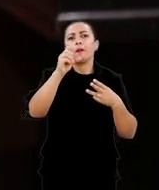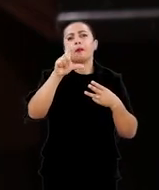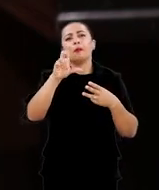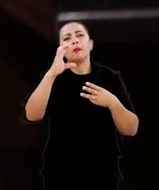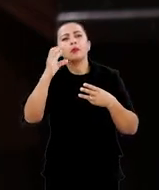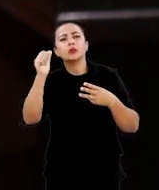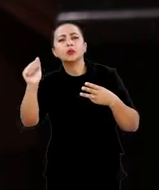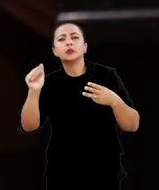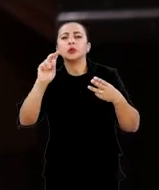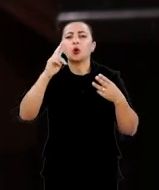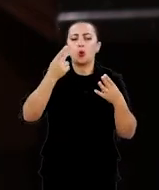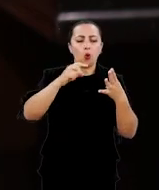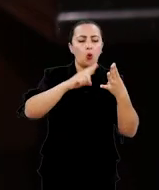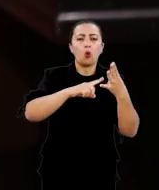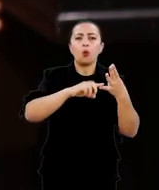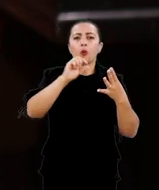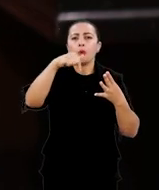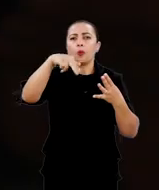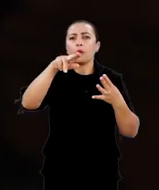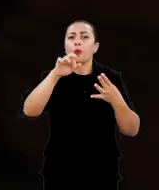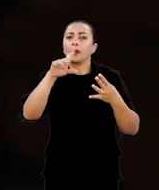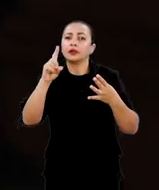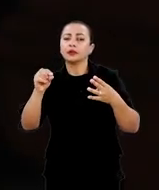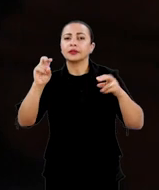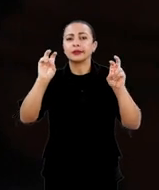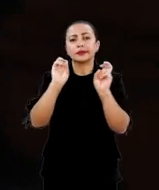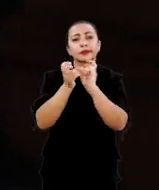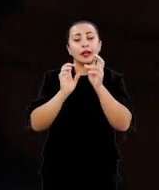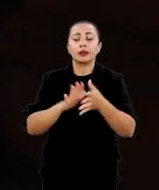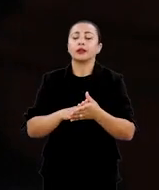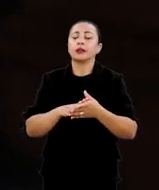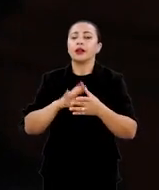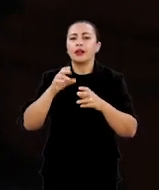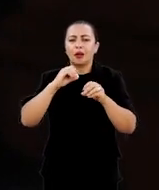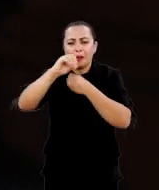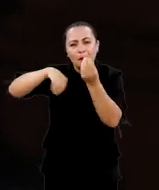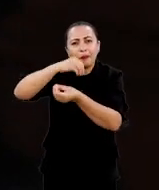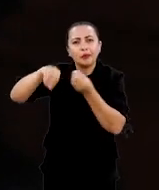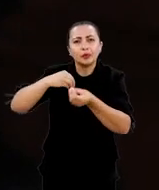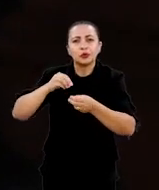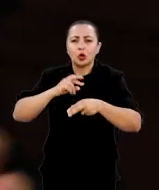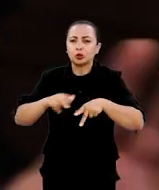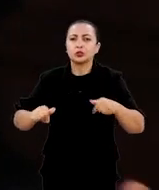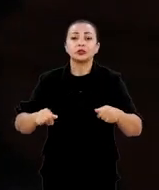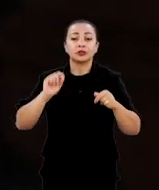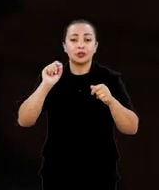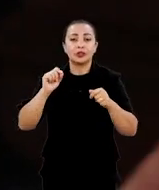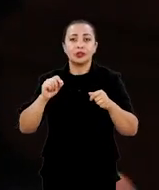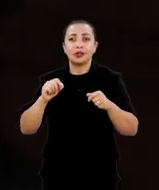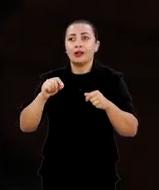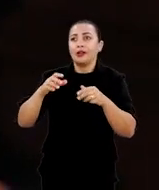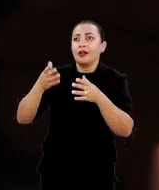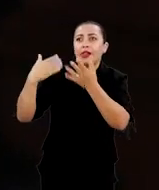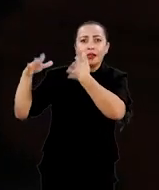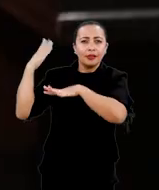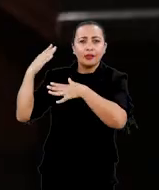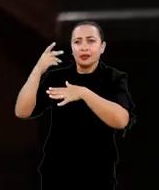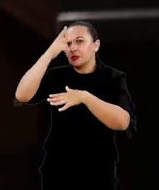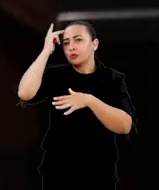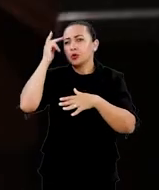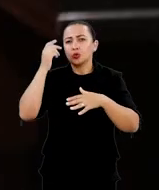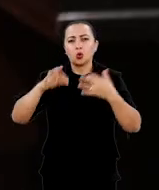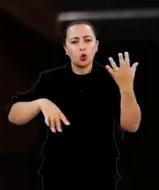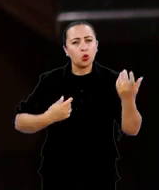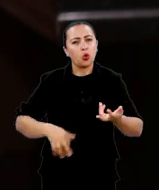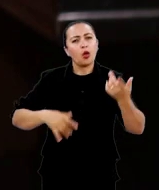a quadrilha, a modinha, essa mistura de gêneros que, naquele momento, é o que as